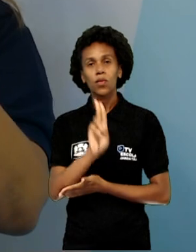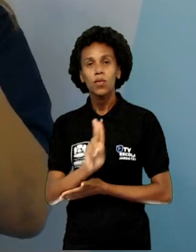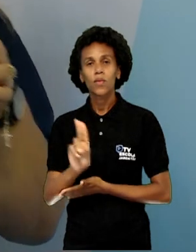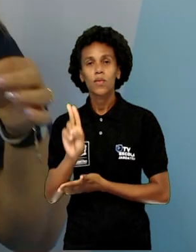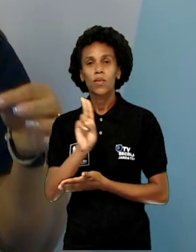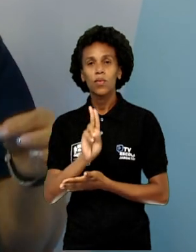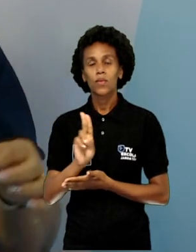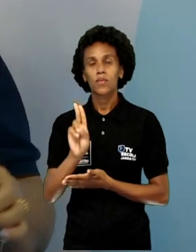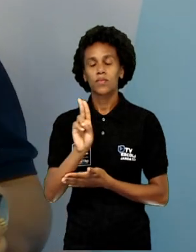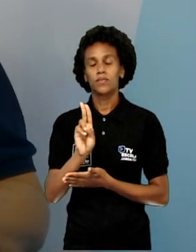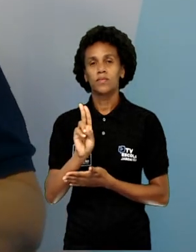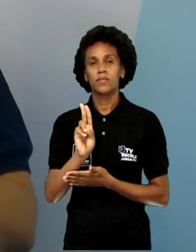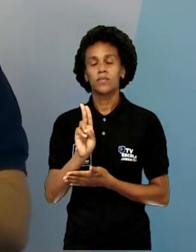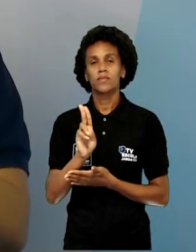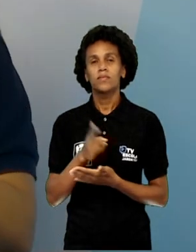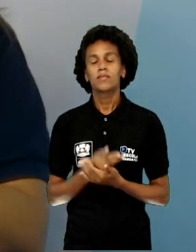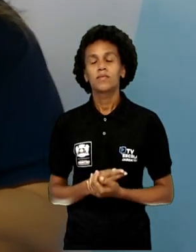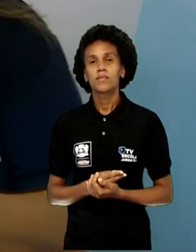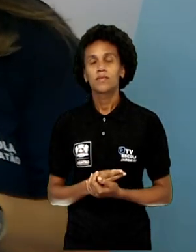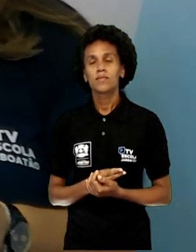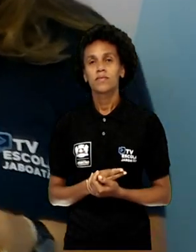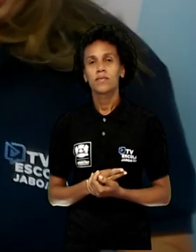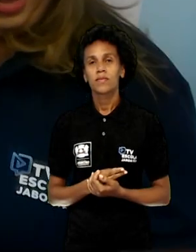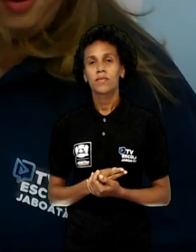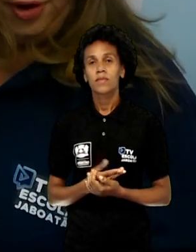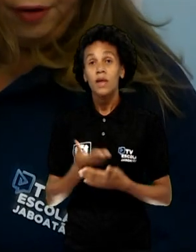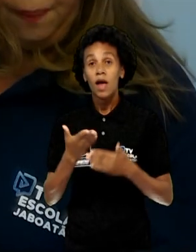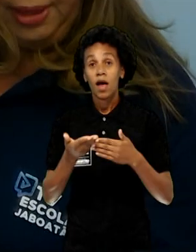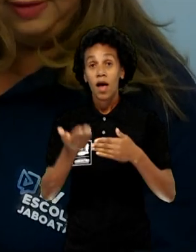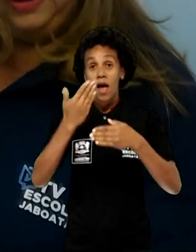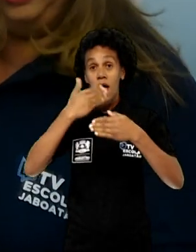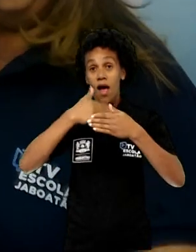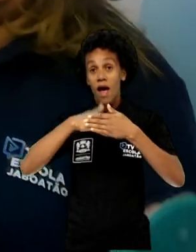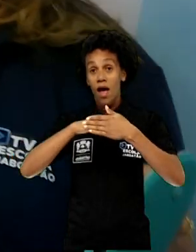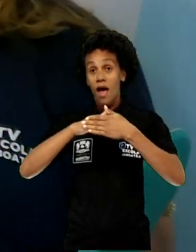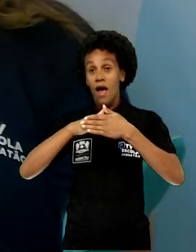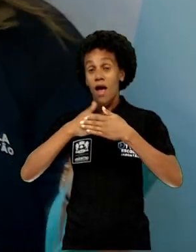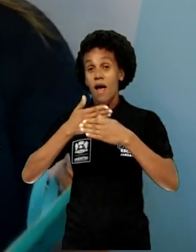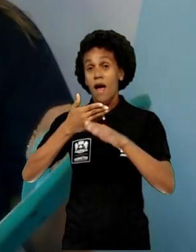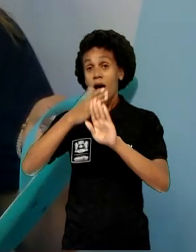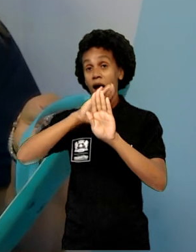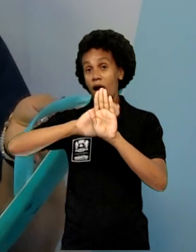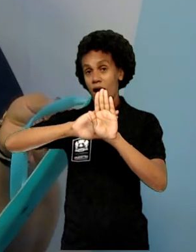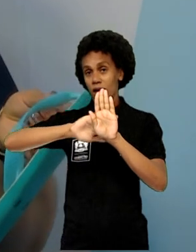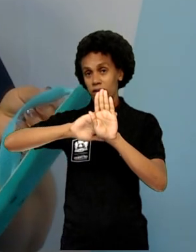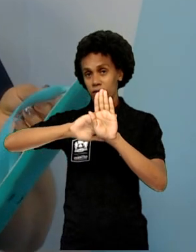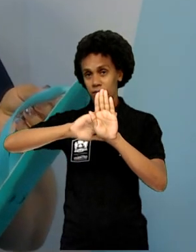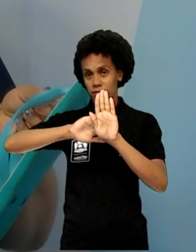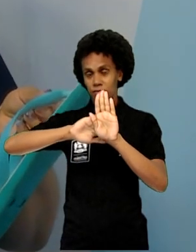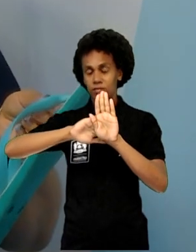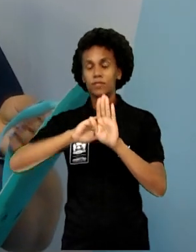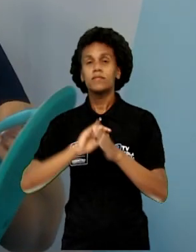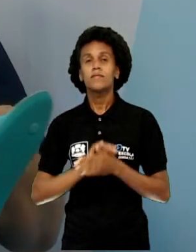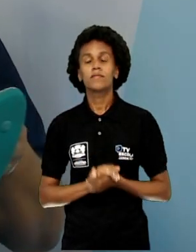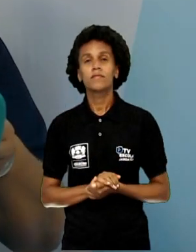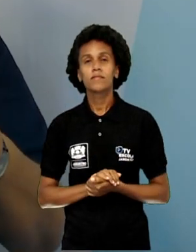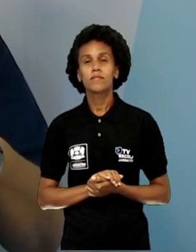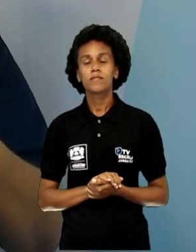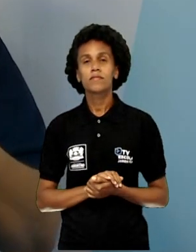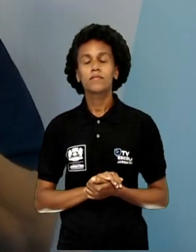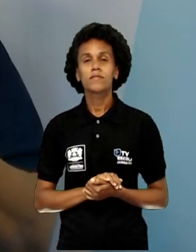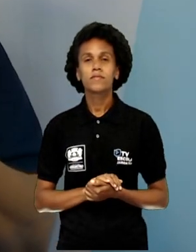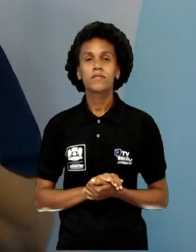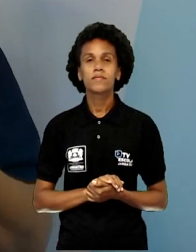lisinha, para não aparecer os desenhos. Agora eu vou precisar do seguinte, aqueles chinelos que eu informei para